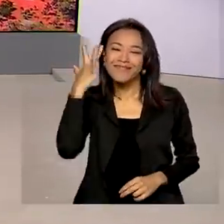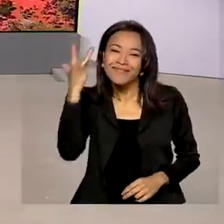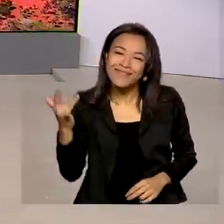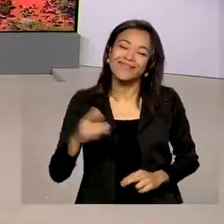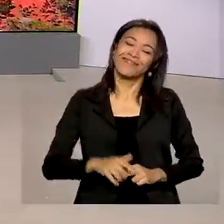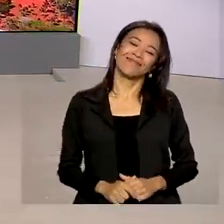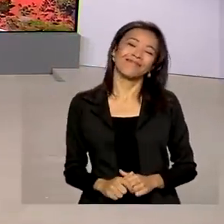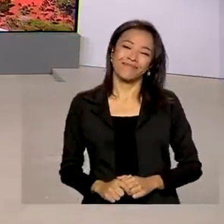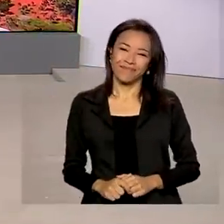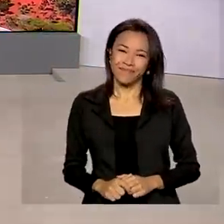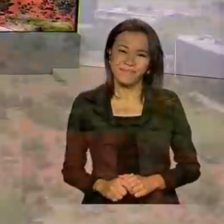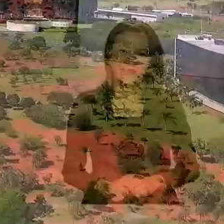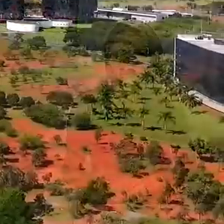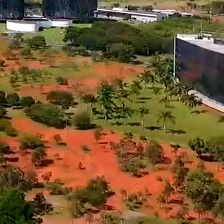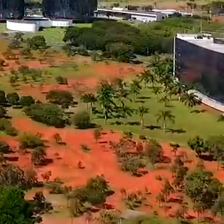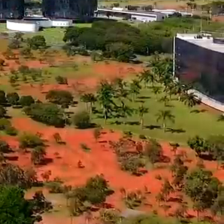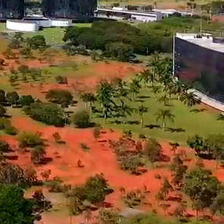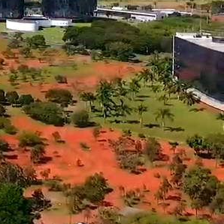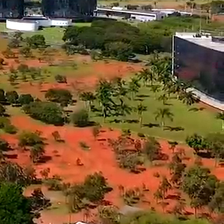amanhã.